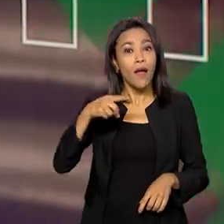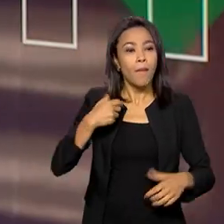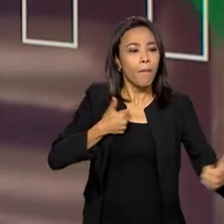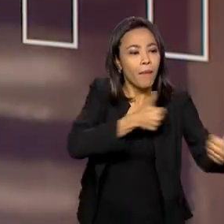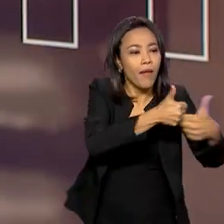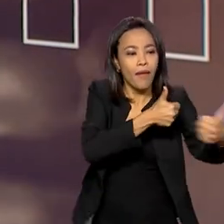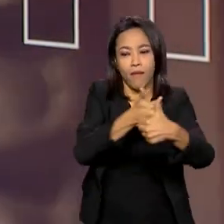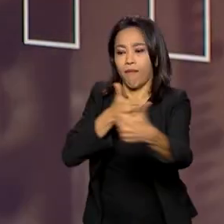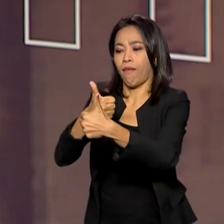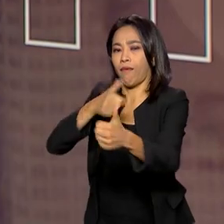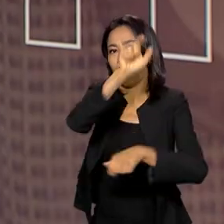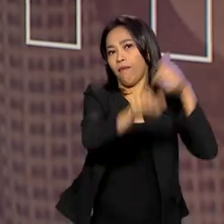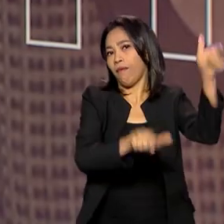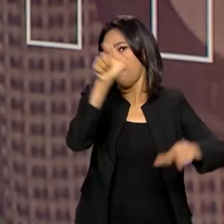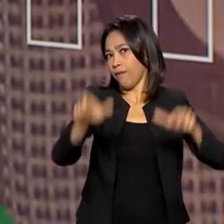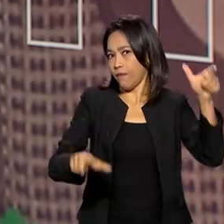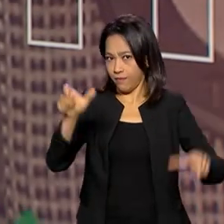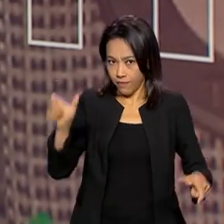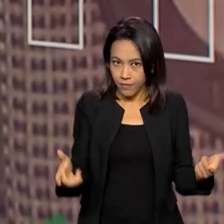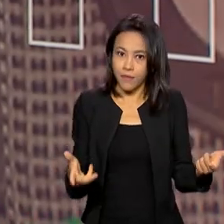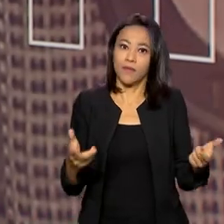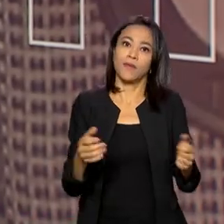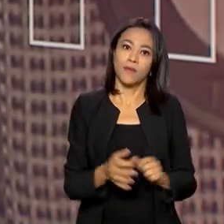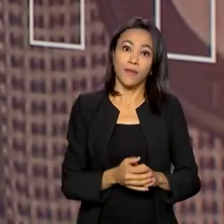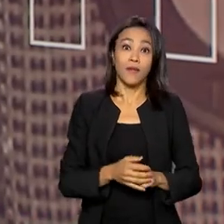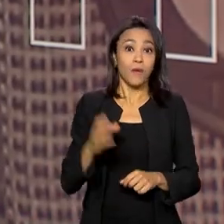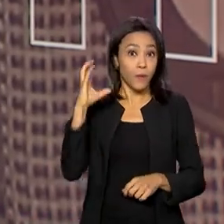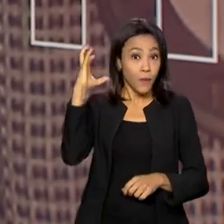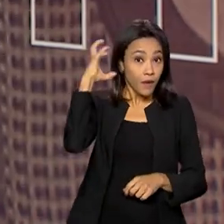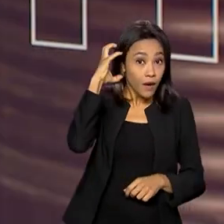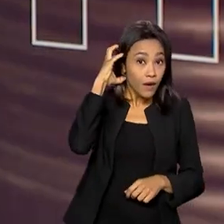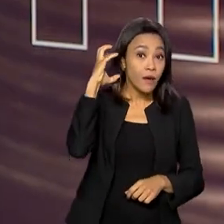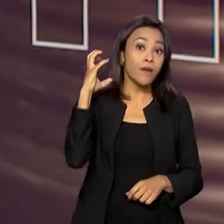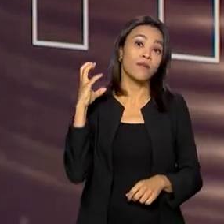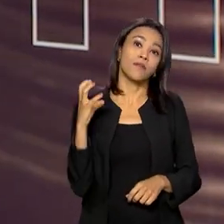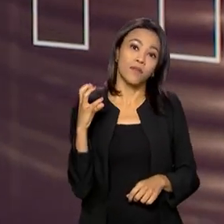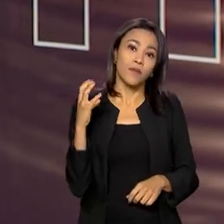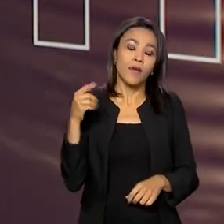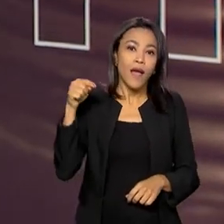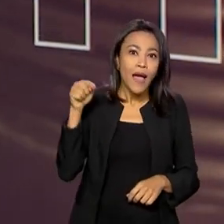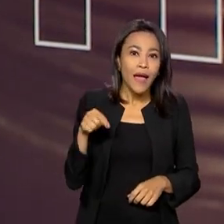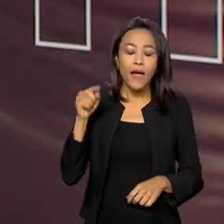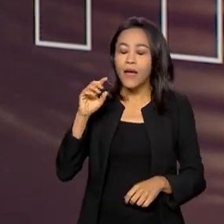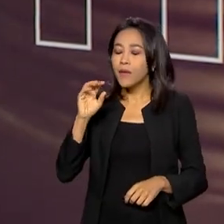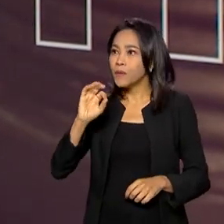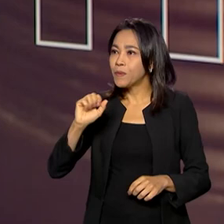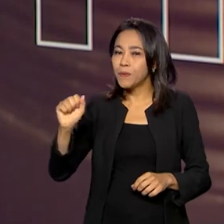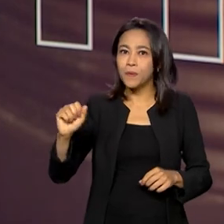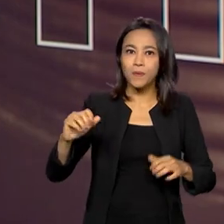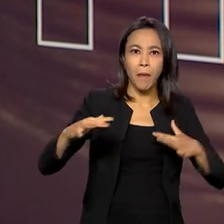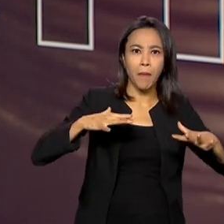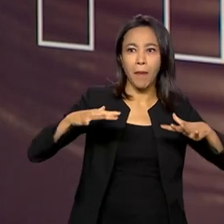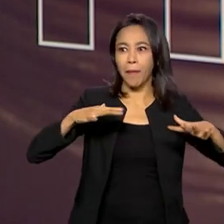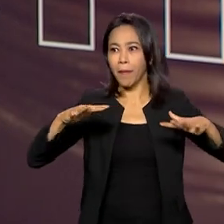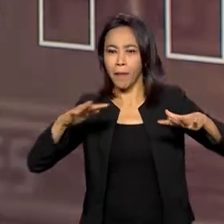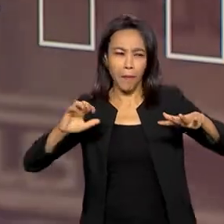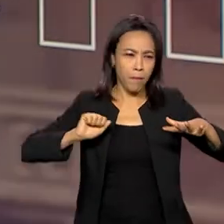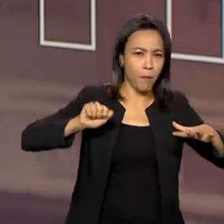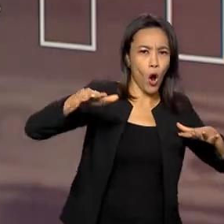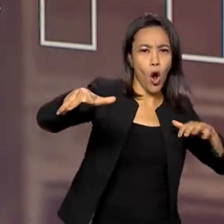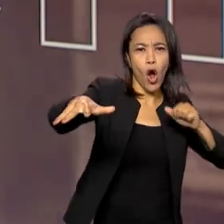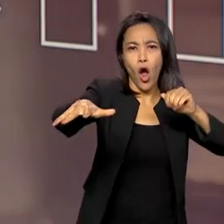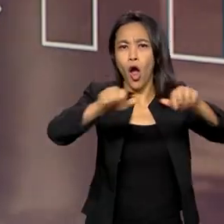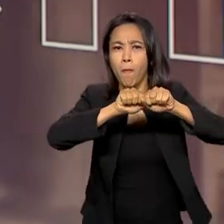população. É ele que ele chega a uma velocidade muito dinâmica até os seus usuários.